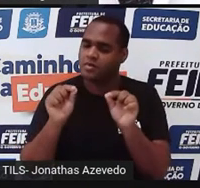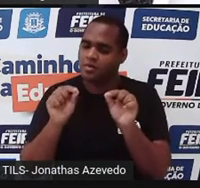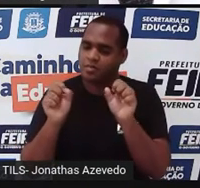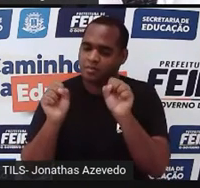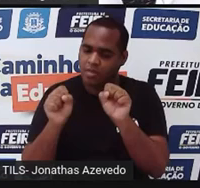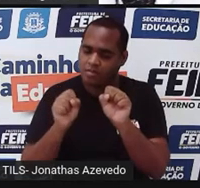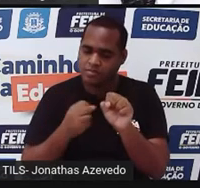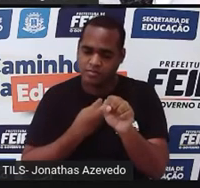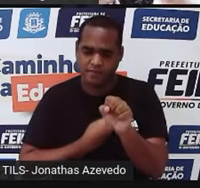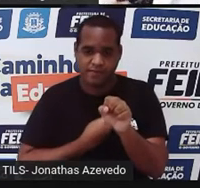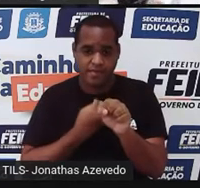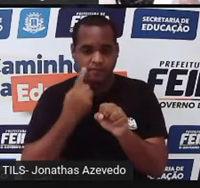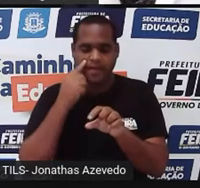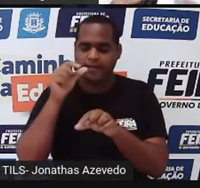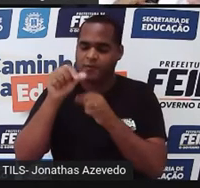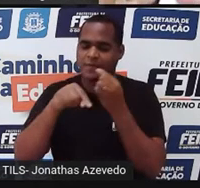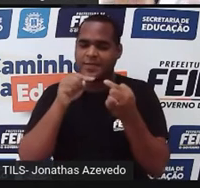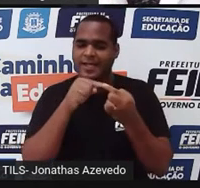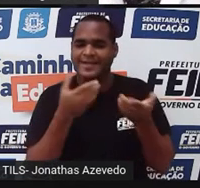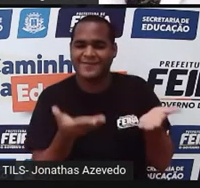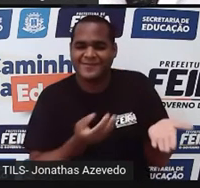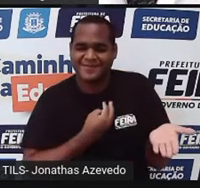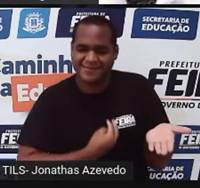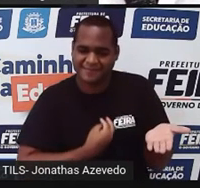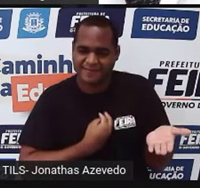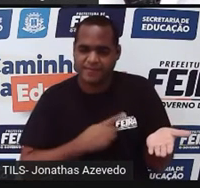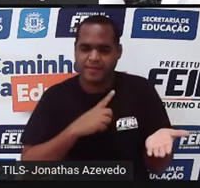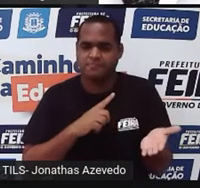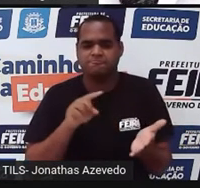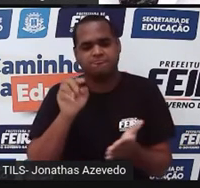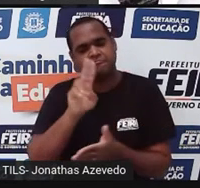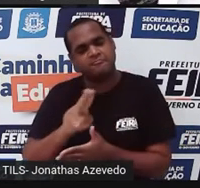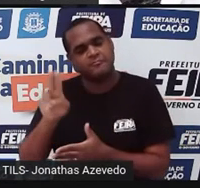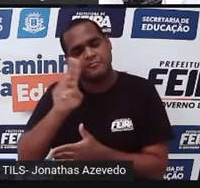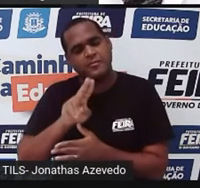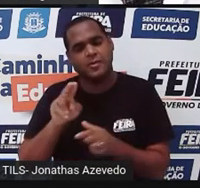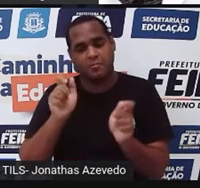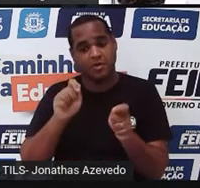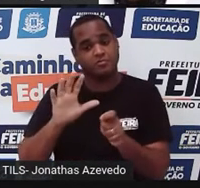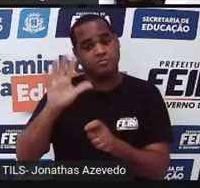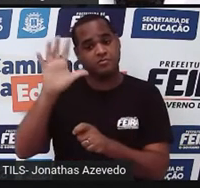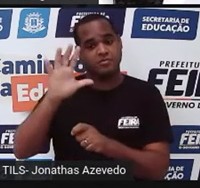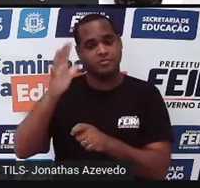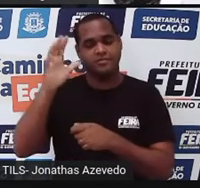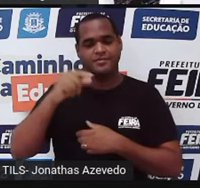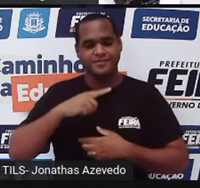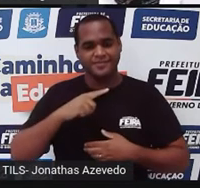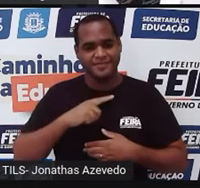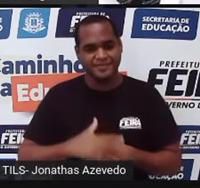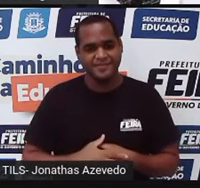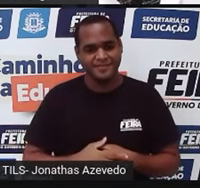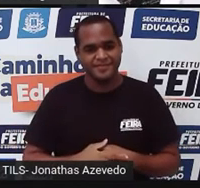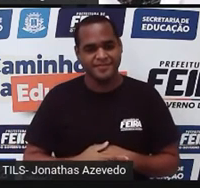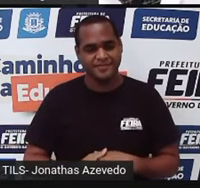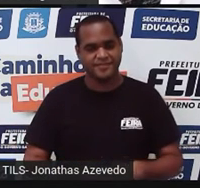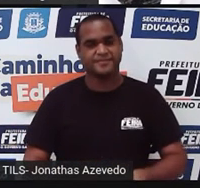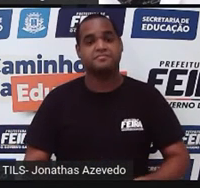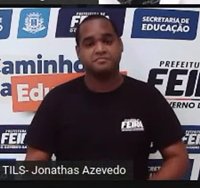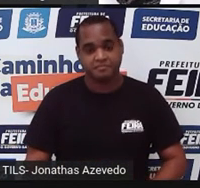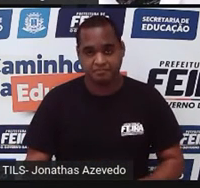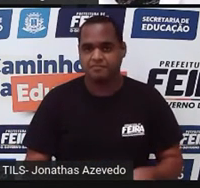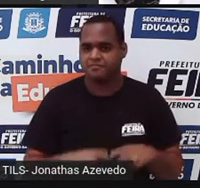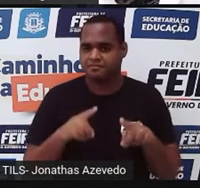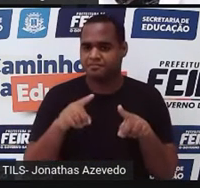pode estar vendo como é que isso pode funcionar se realmente acontecer. Certo? E a